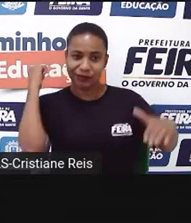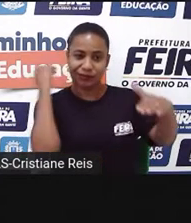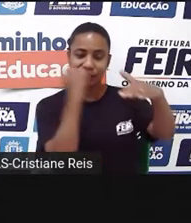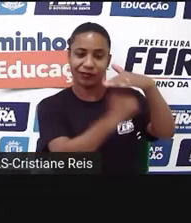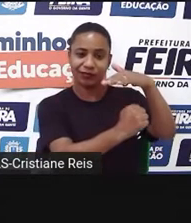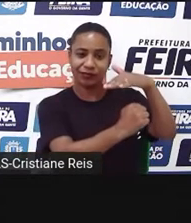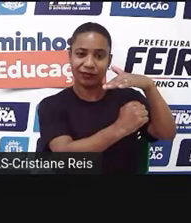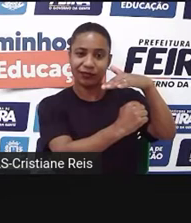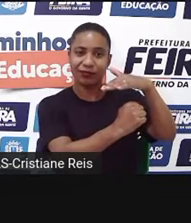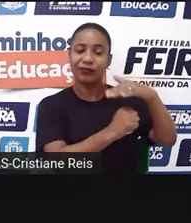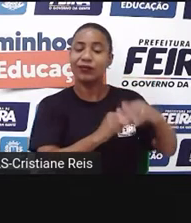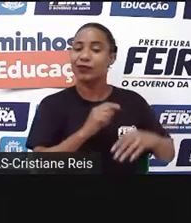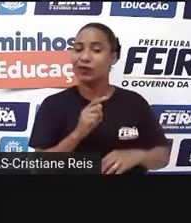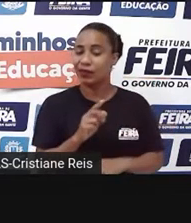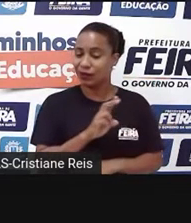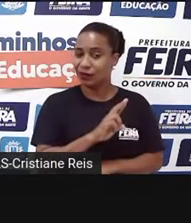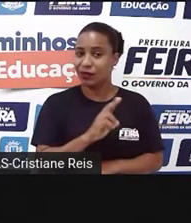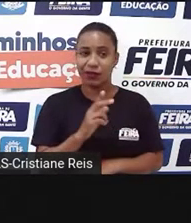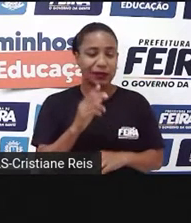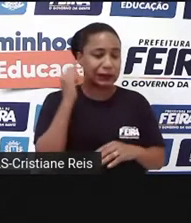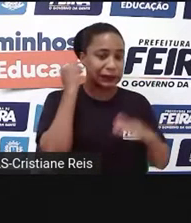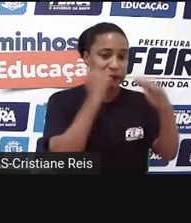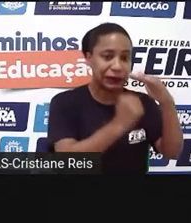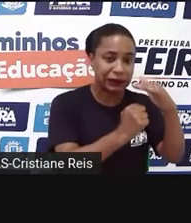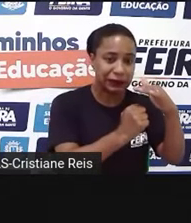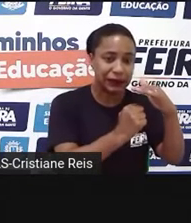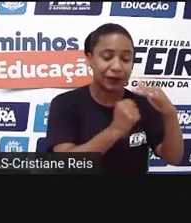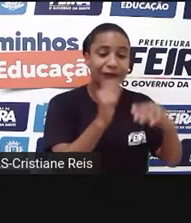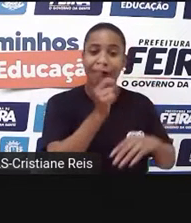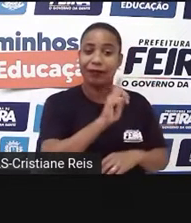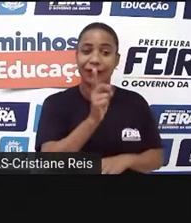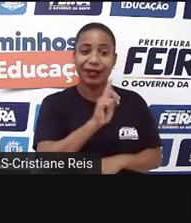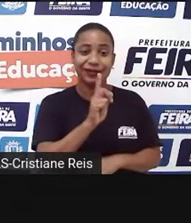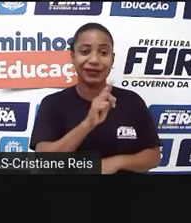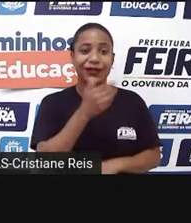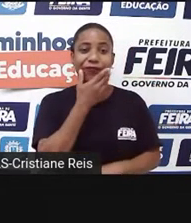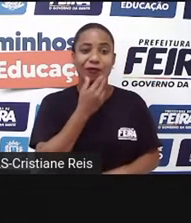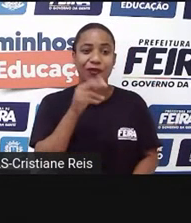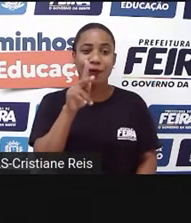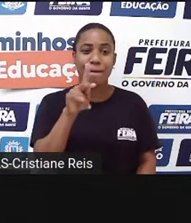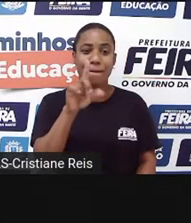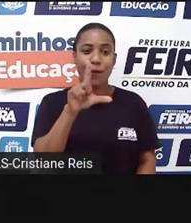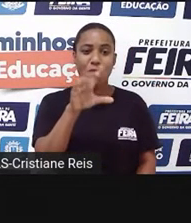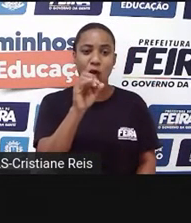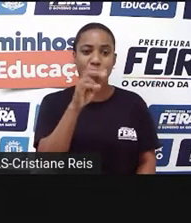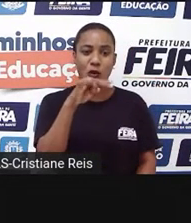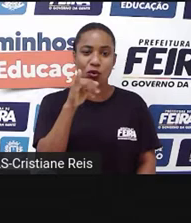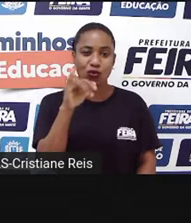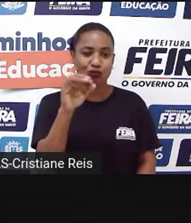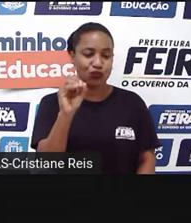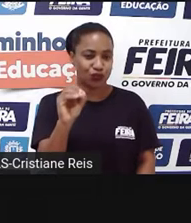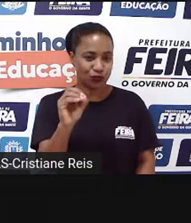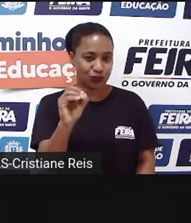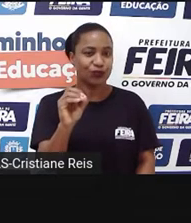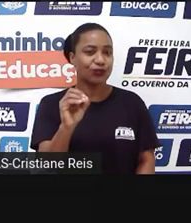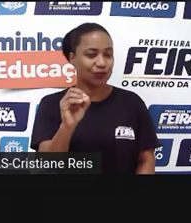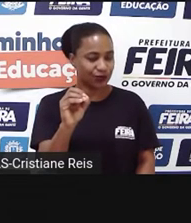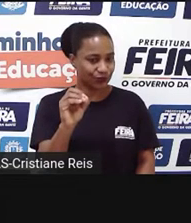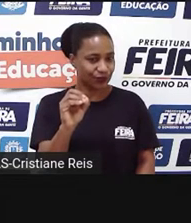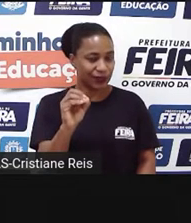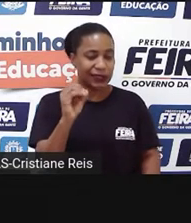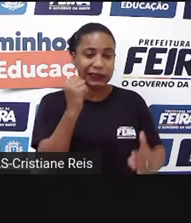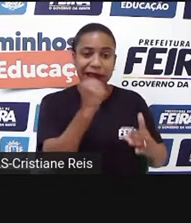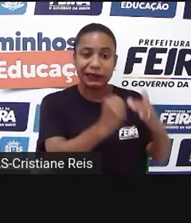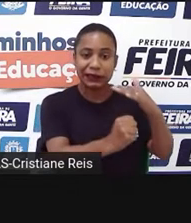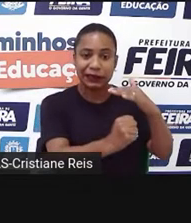Polônio. E Polônio, ele era muito íntimo do Cláudio. E tinha uma filha chamada Ofélia.